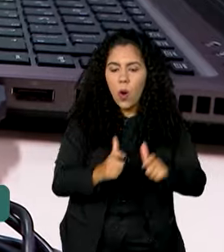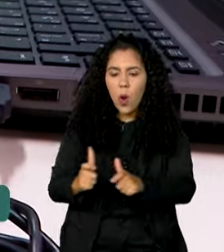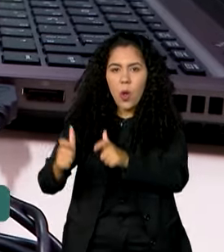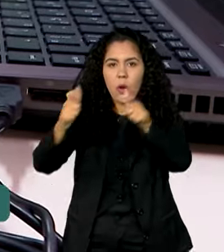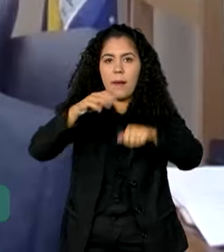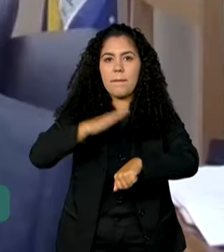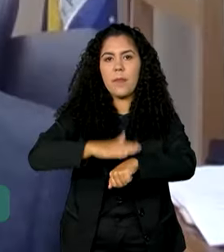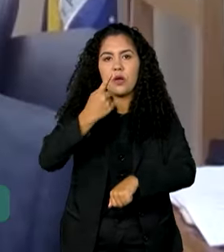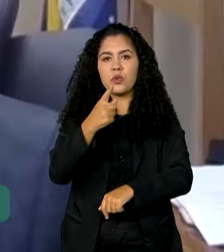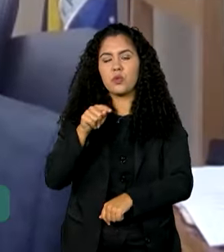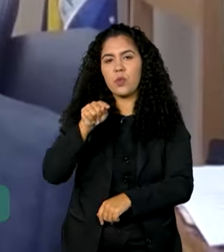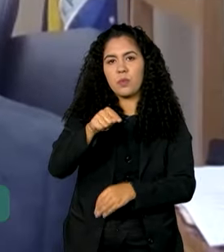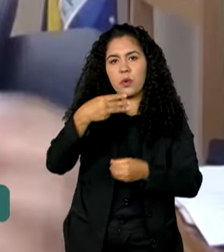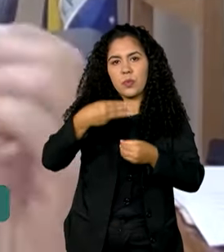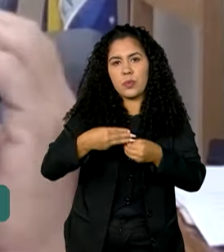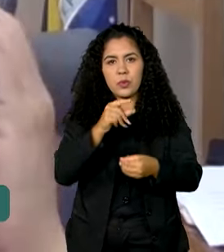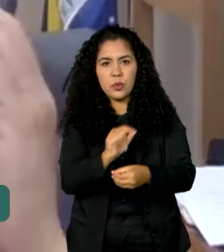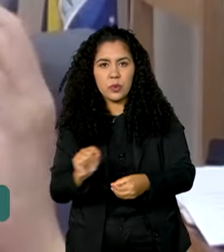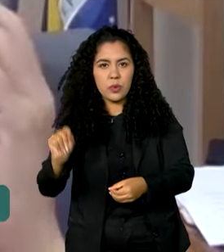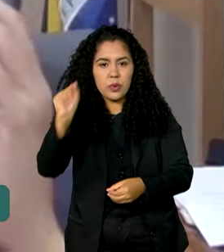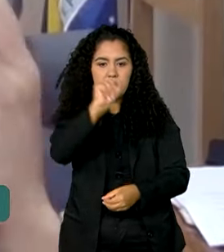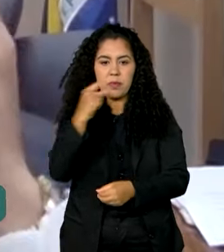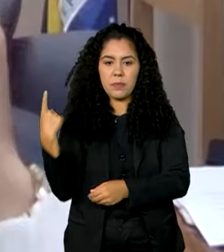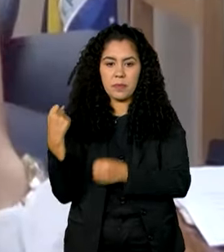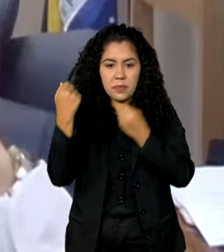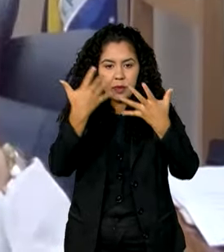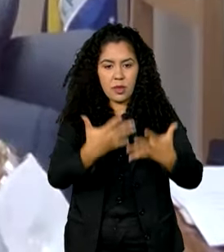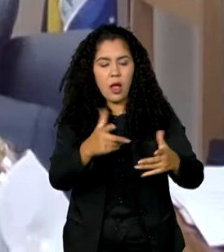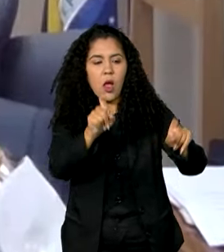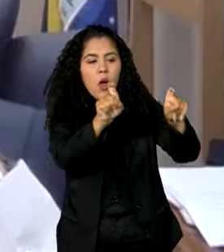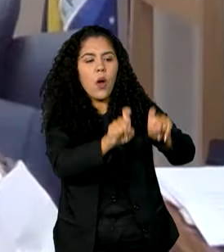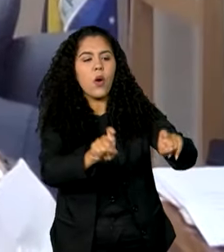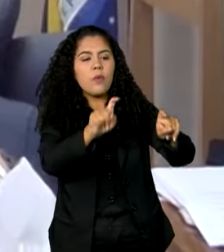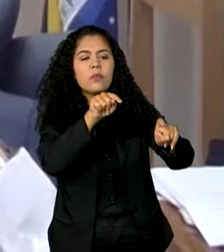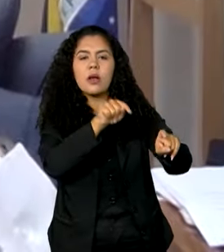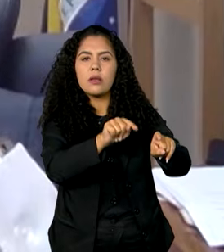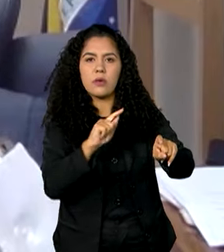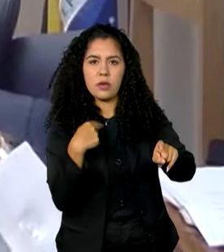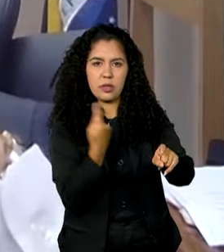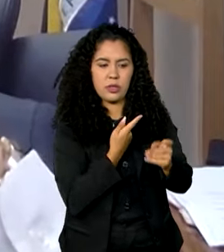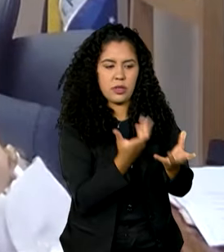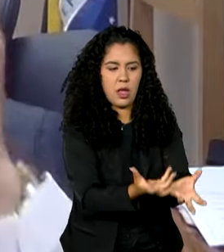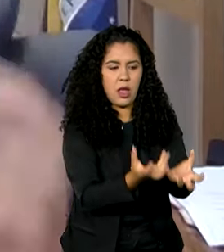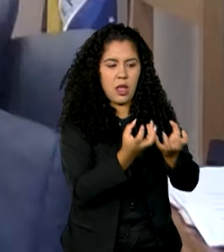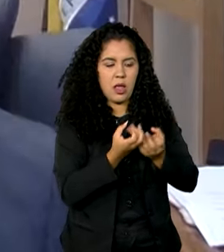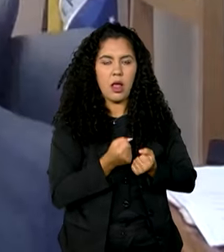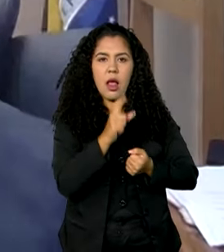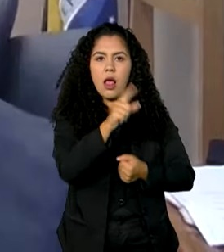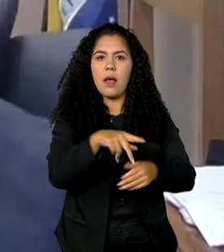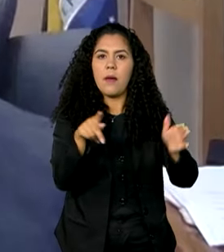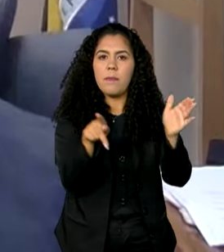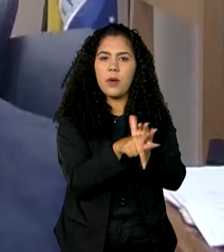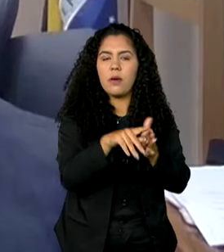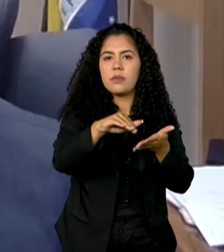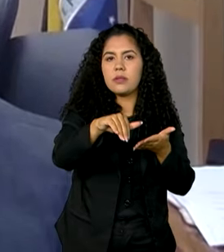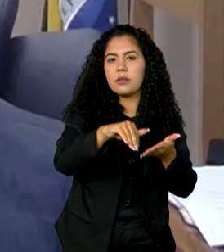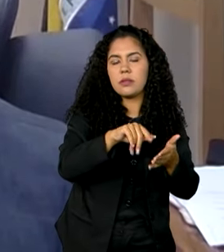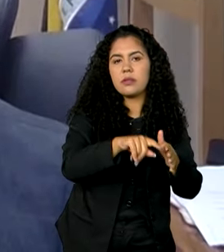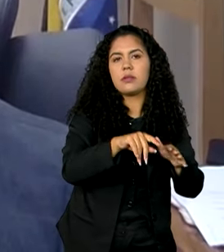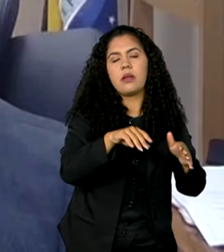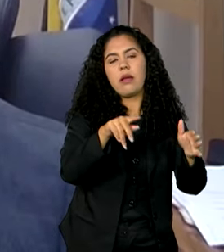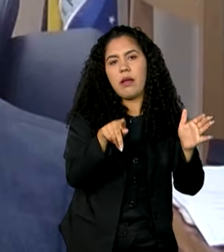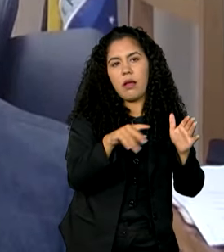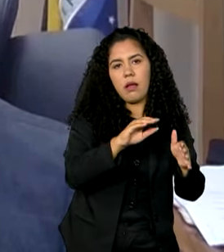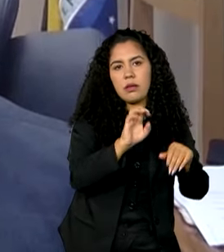municípios. Os computadores doados são recebidos por entidades públicas em geral, grande